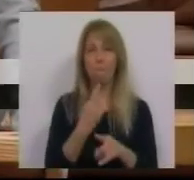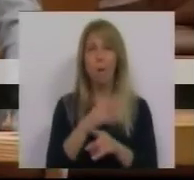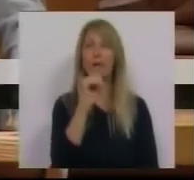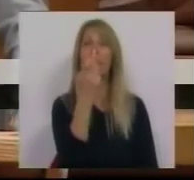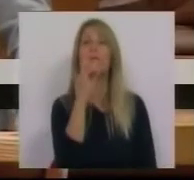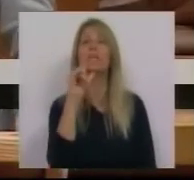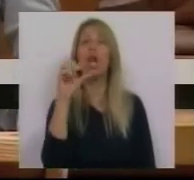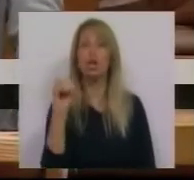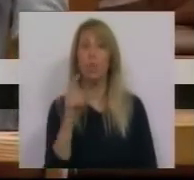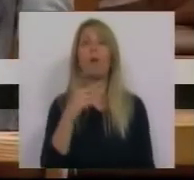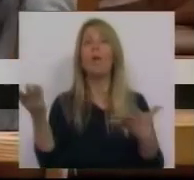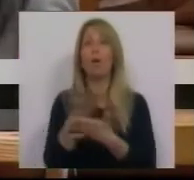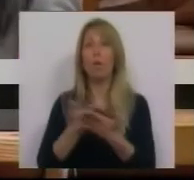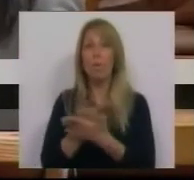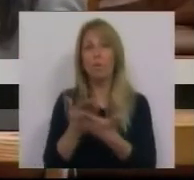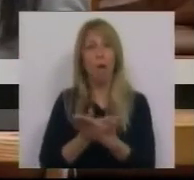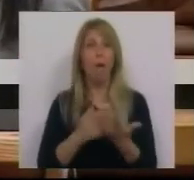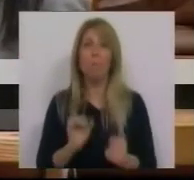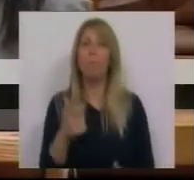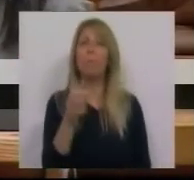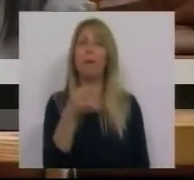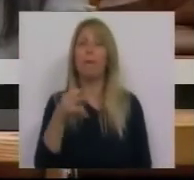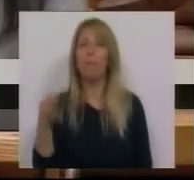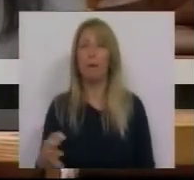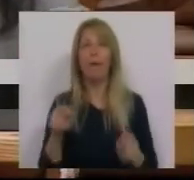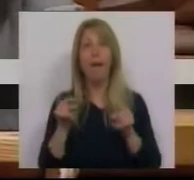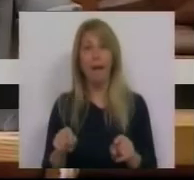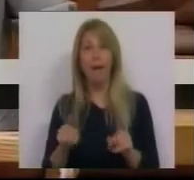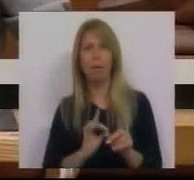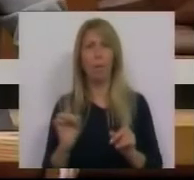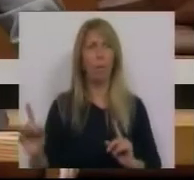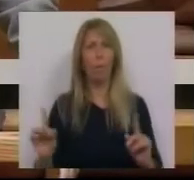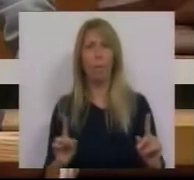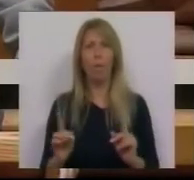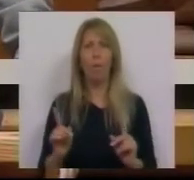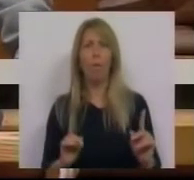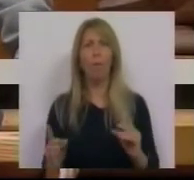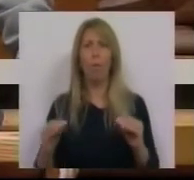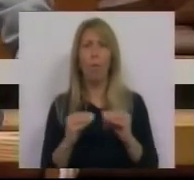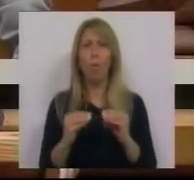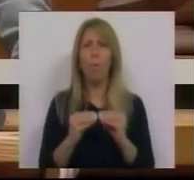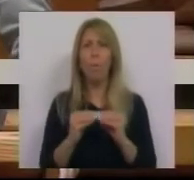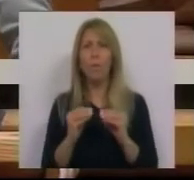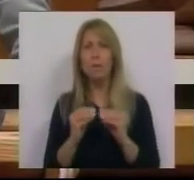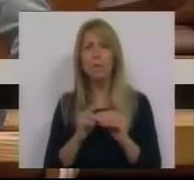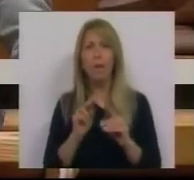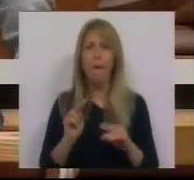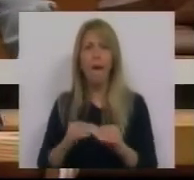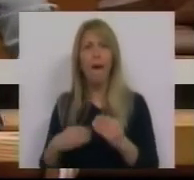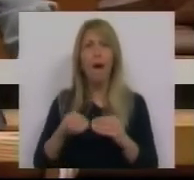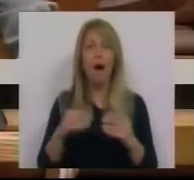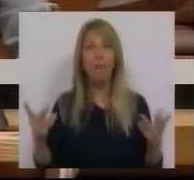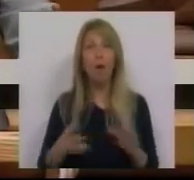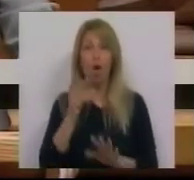renegociou para o Estado essas PPP. Esta duplicidade cúmplice resume três anos e meio do governo. Tudo